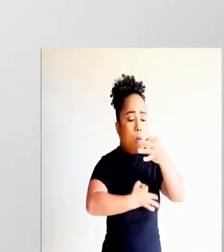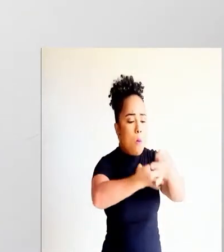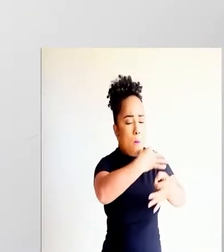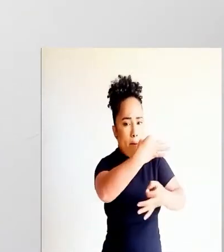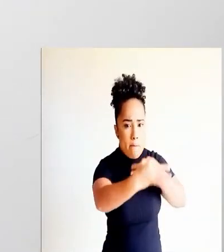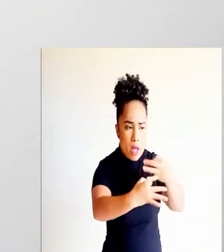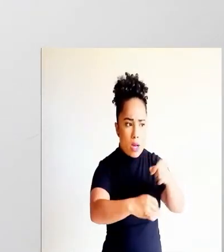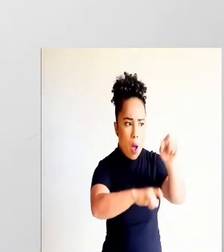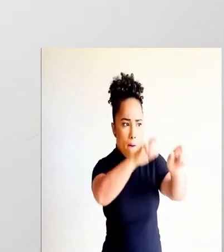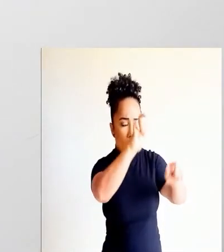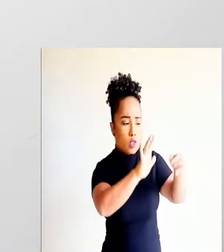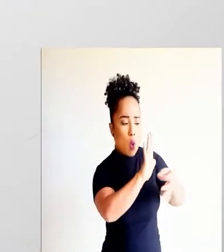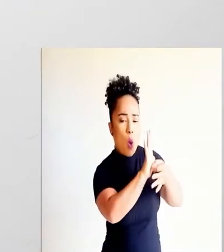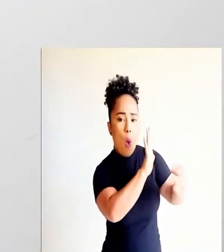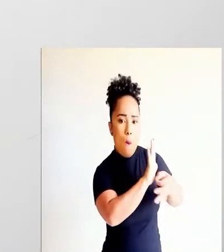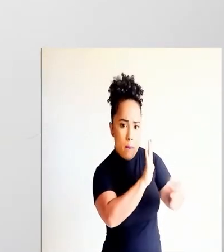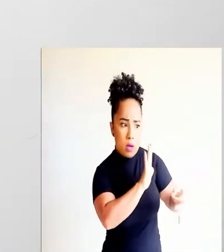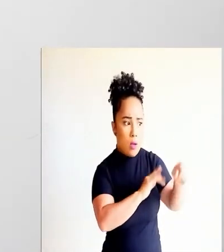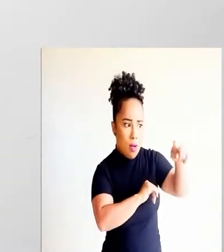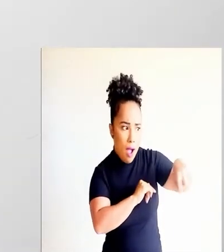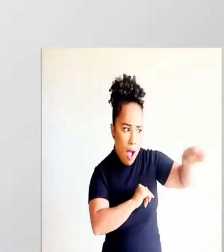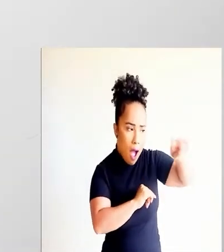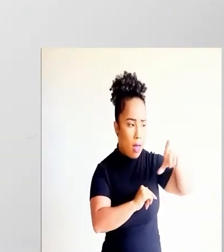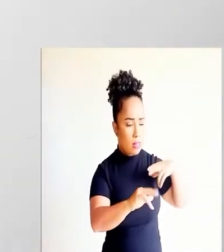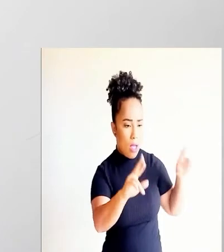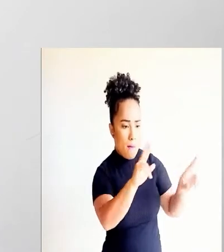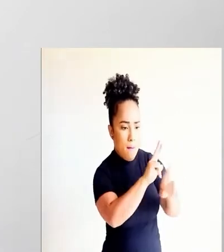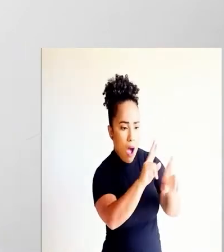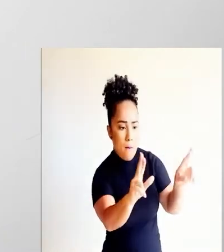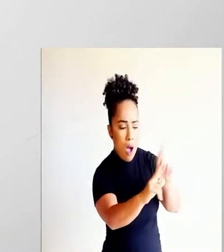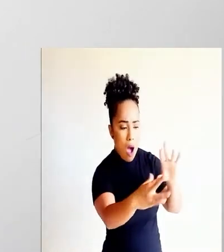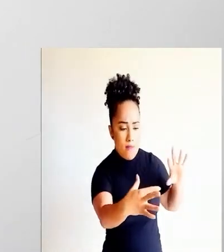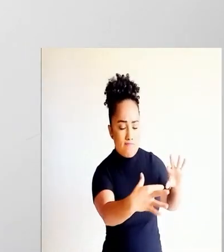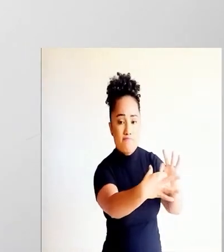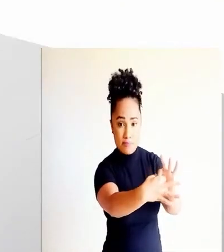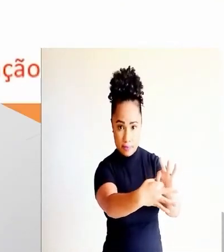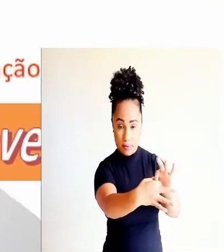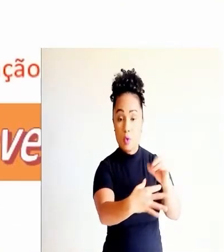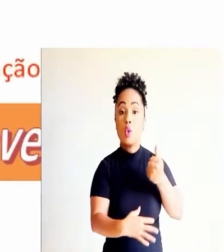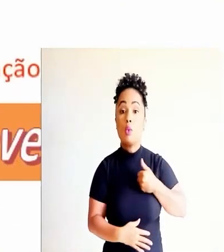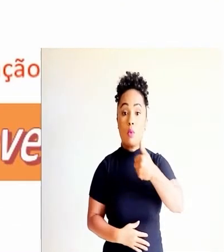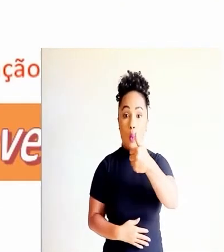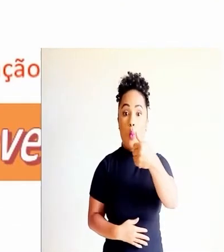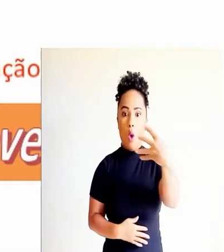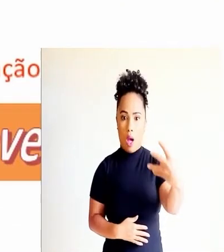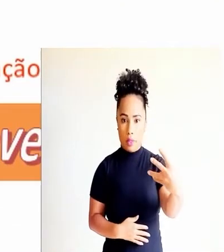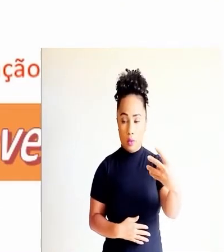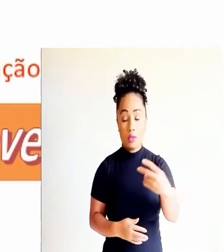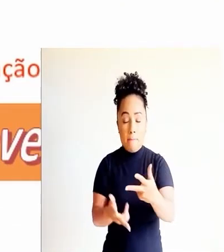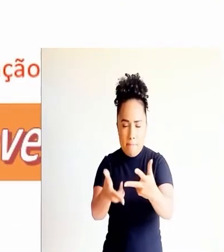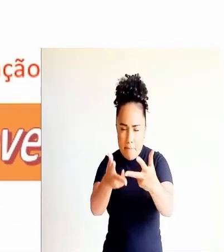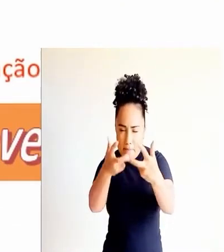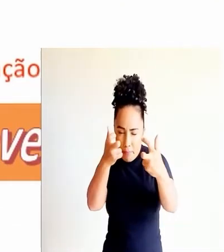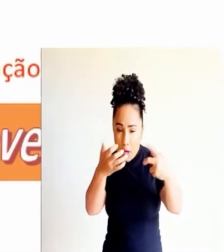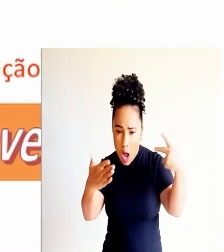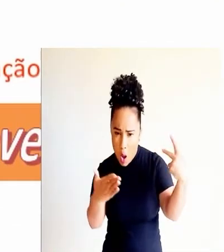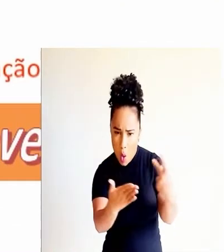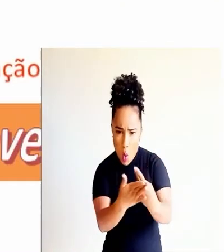um pensamento, um ponto de vista, que é relativo, que tem relação com esse fato. Descrito 14.